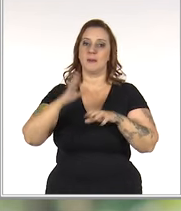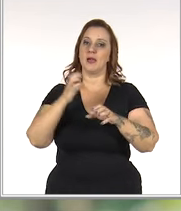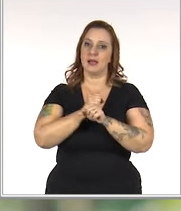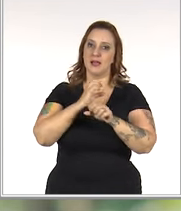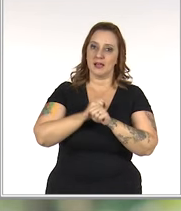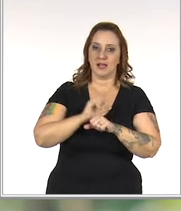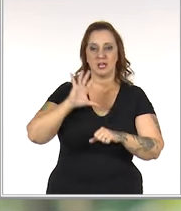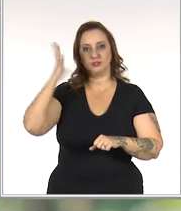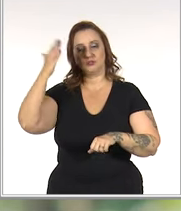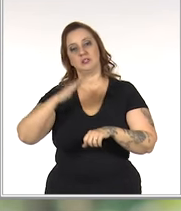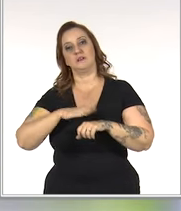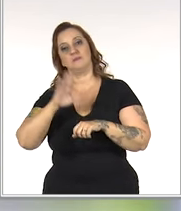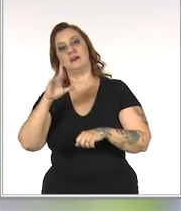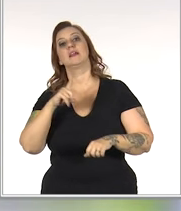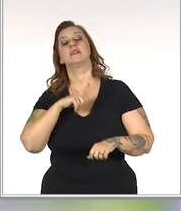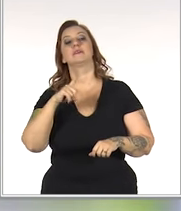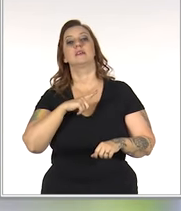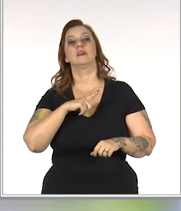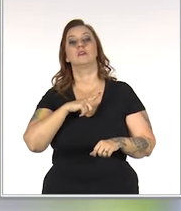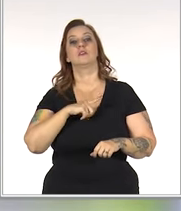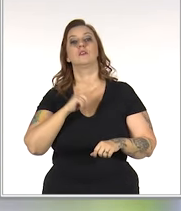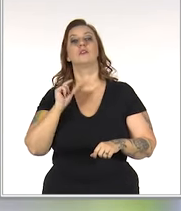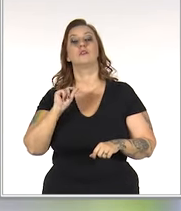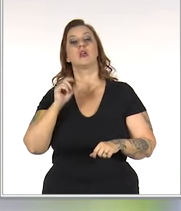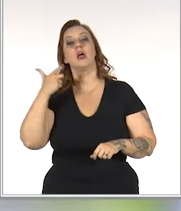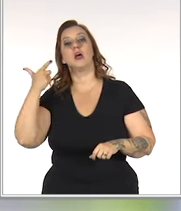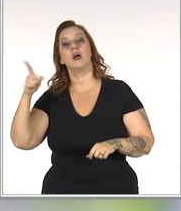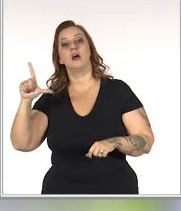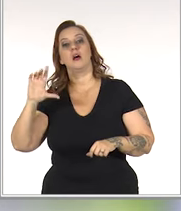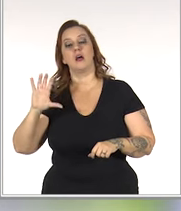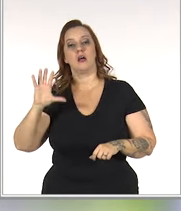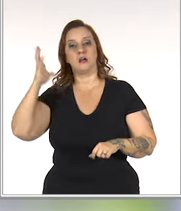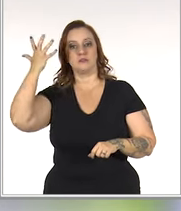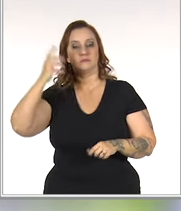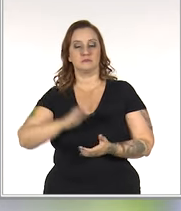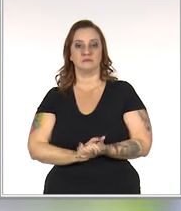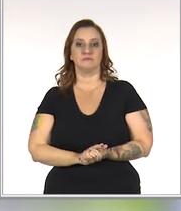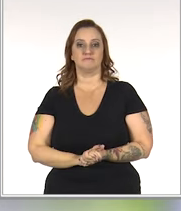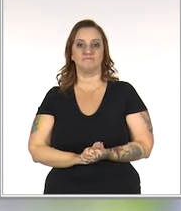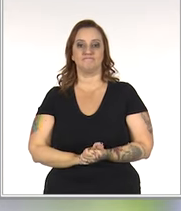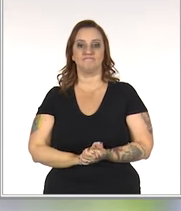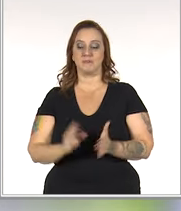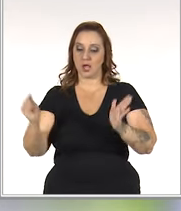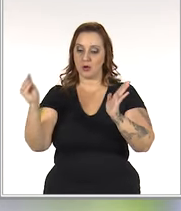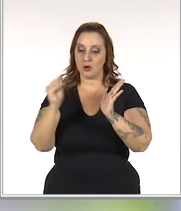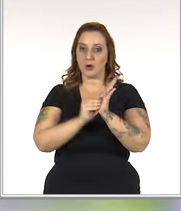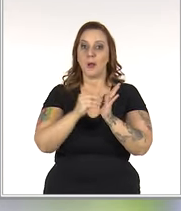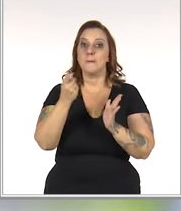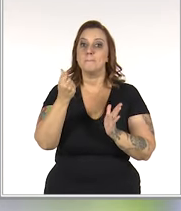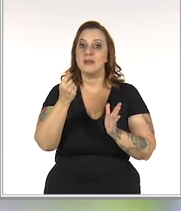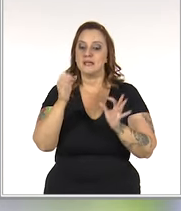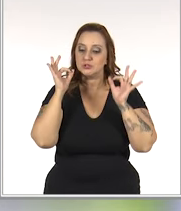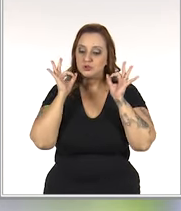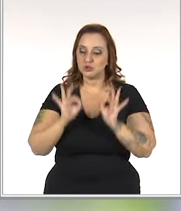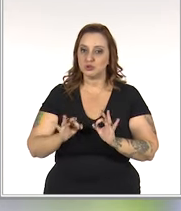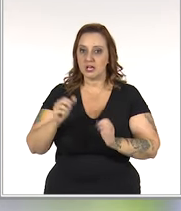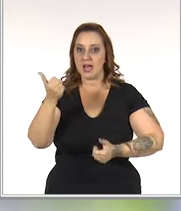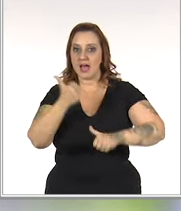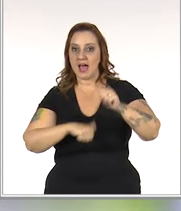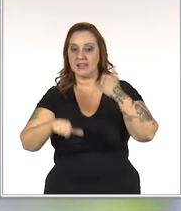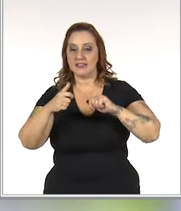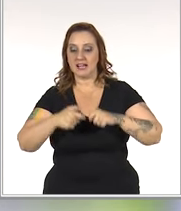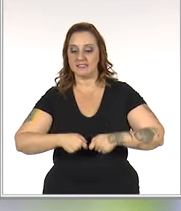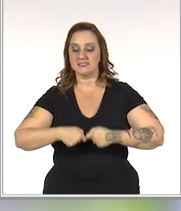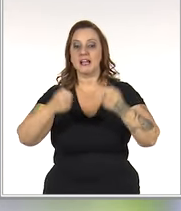caixa, mais resultado. Eu tenho que tomar outras ações, como precificação correta, análise